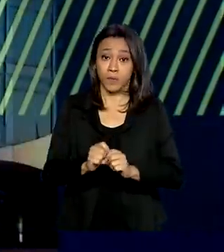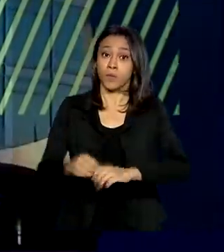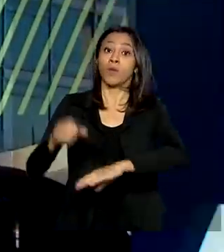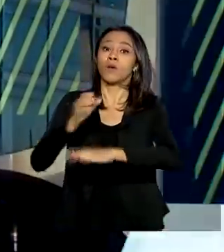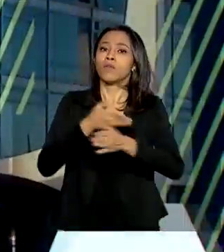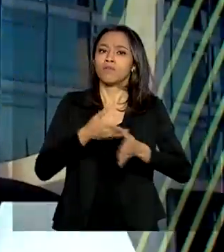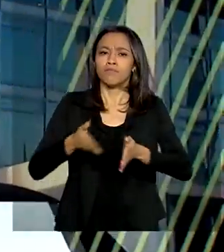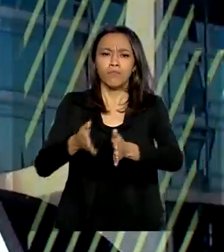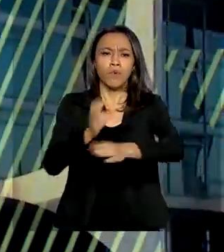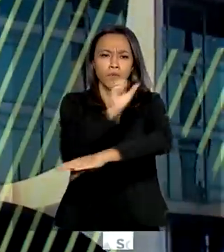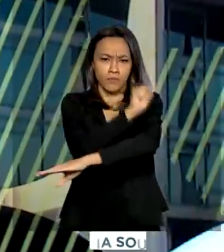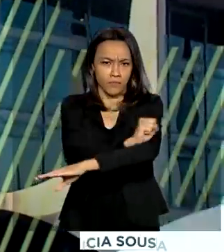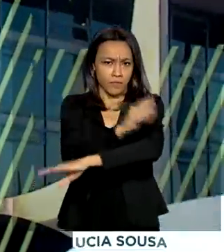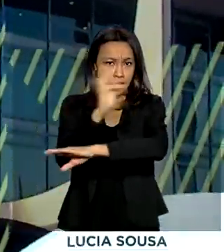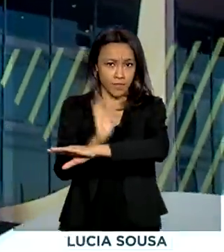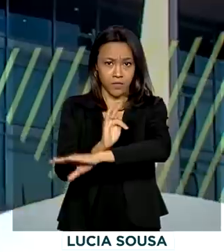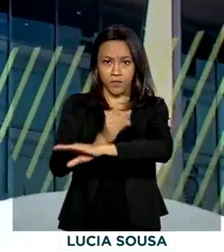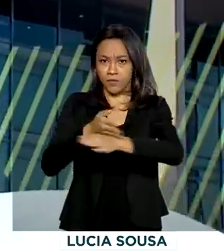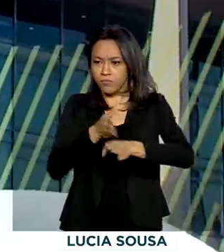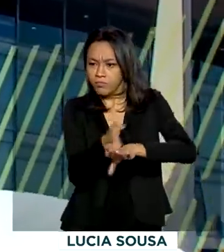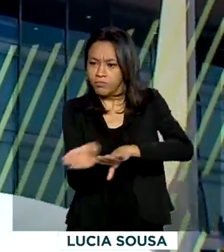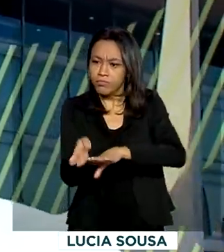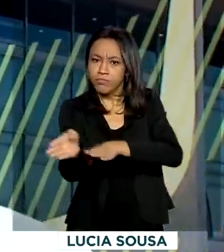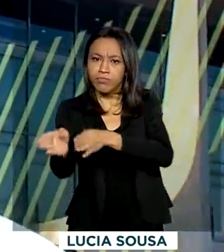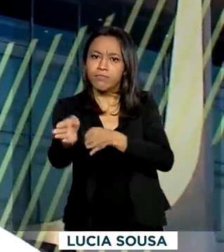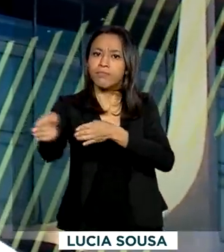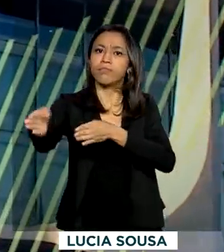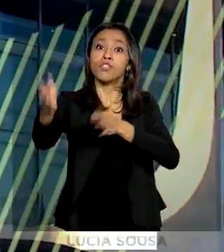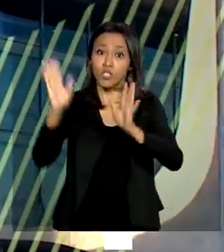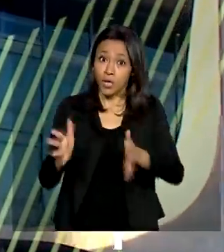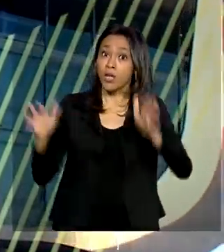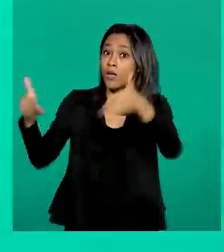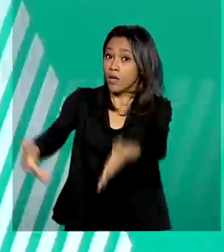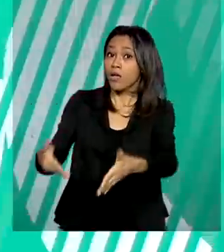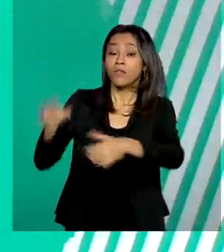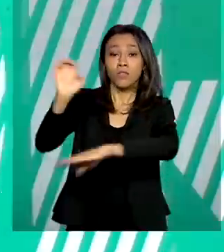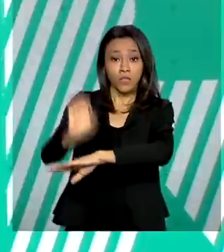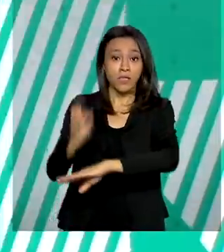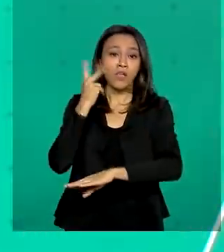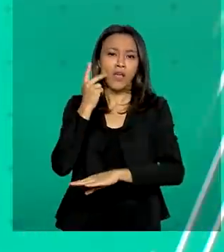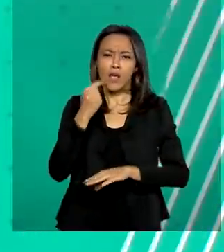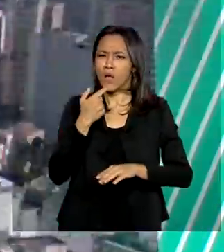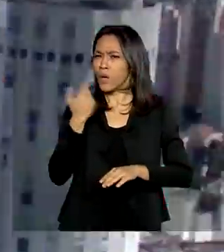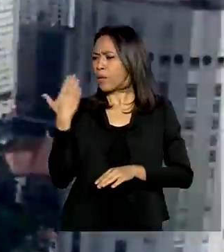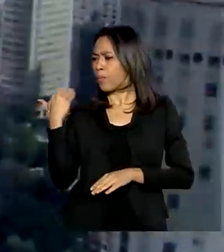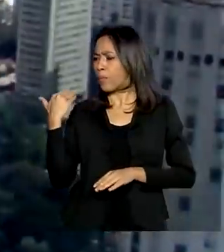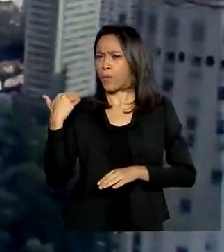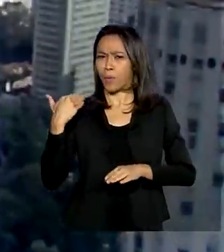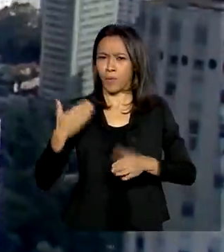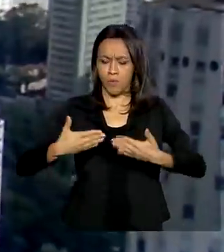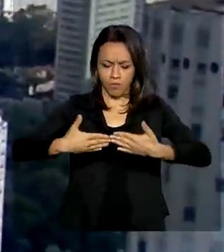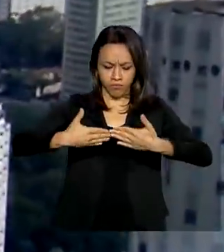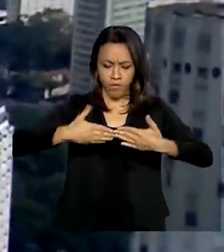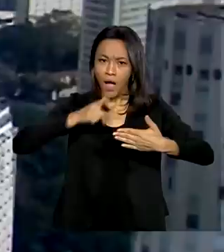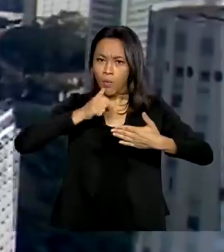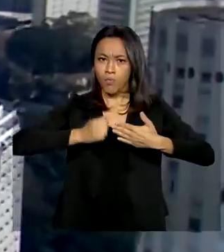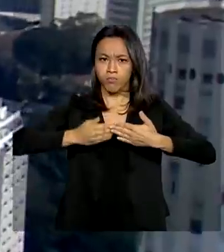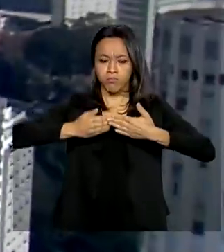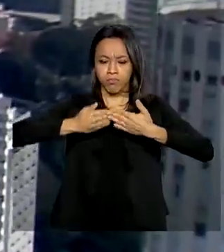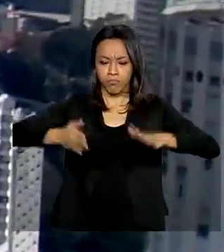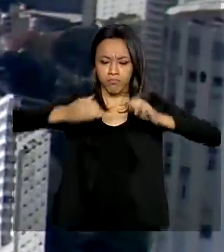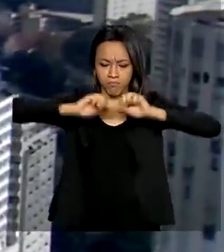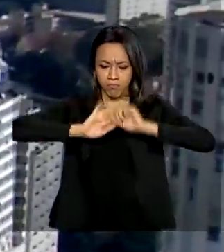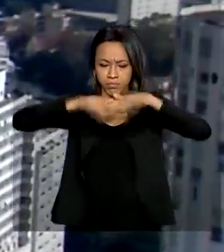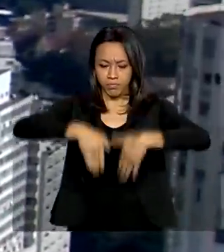Francisco chegaram hoje ao Ceará. O presidente Jair Bolsonaro acionou agora há pouco a comporta responsável pela distribuição